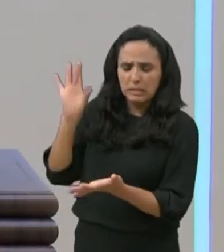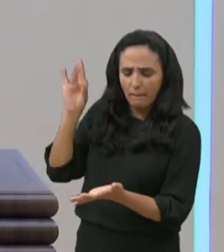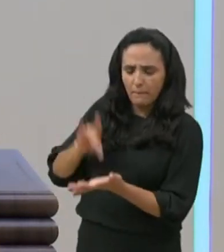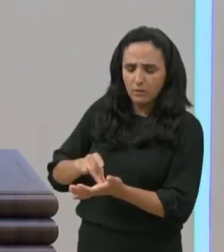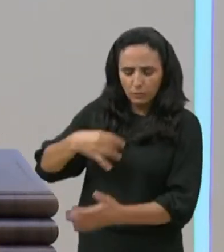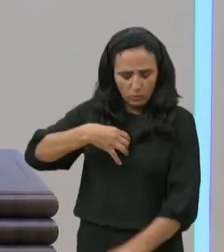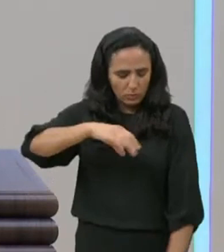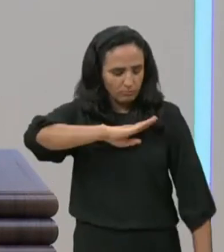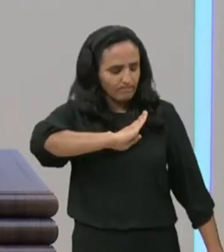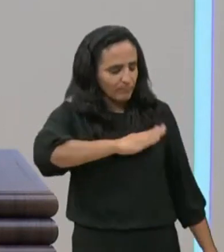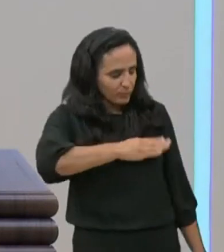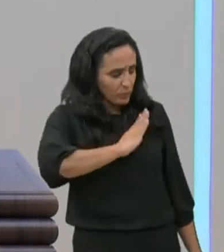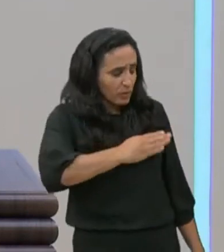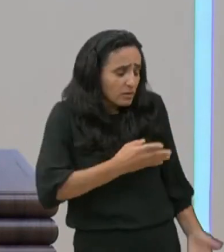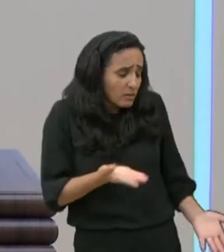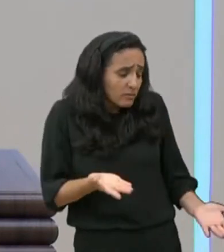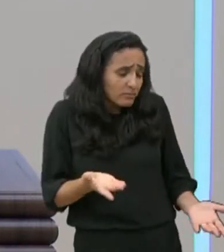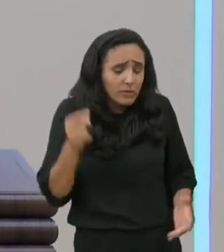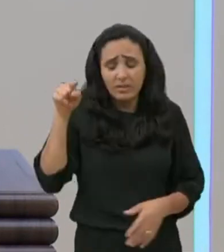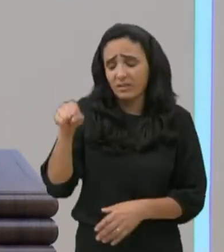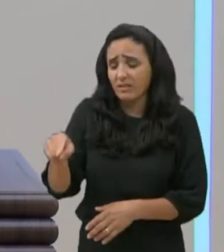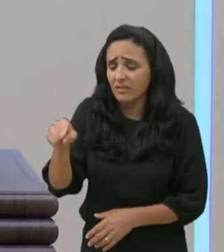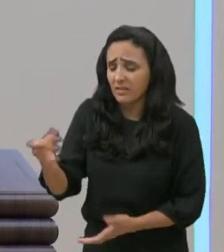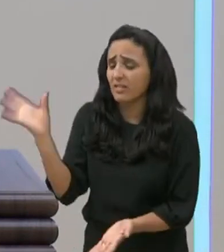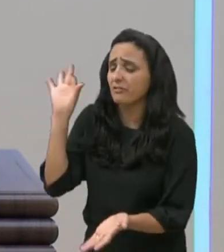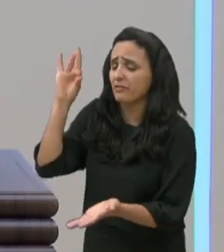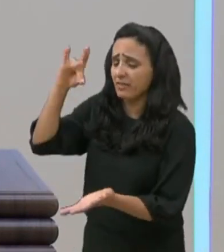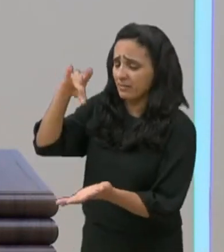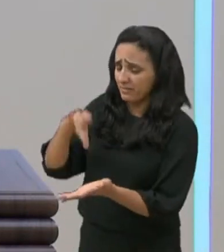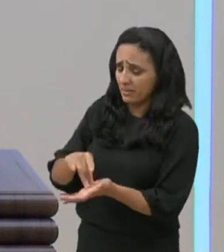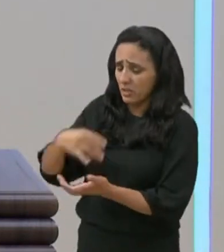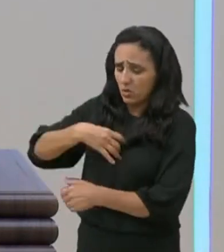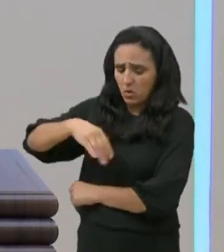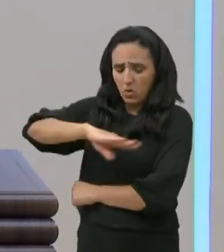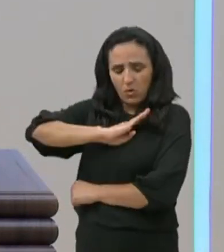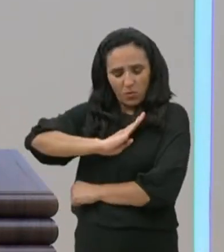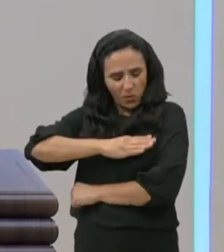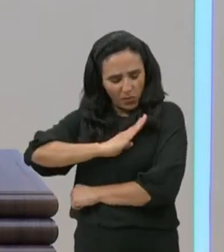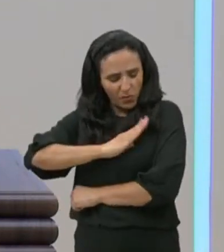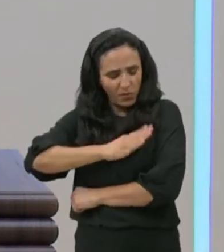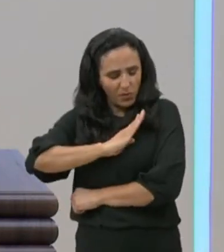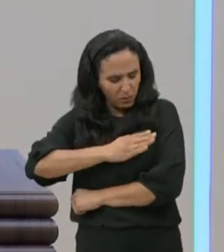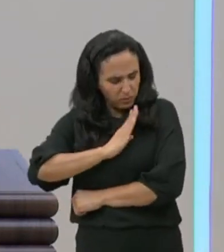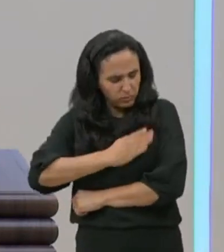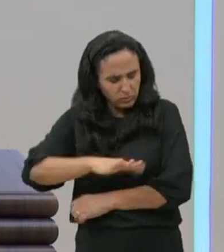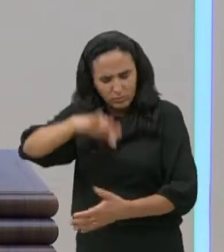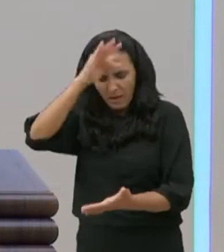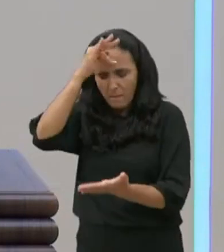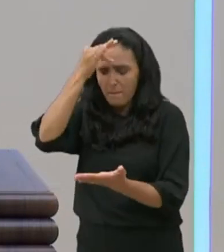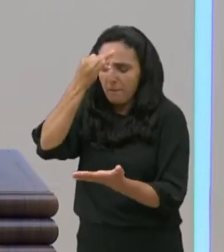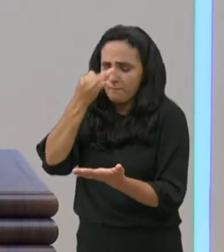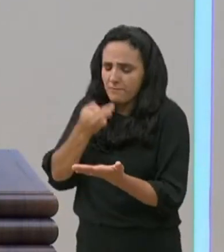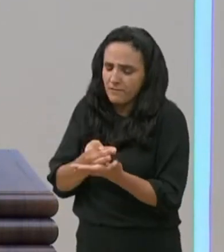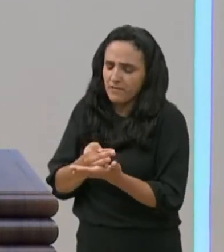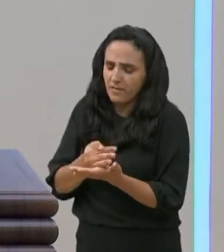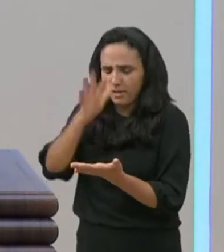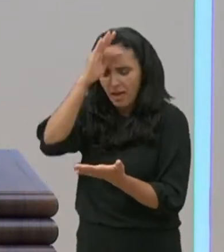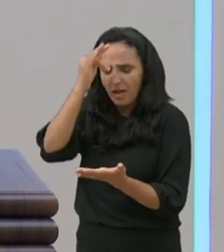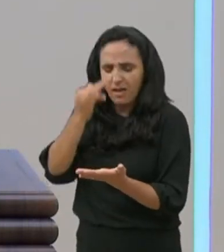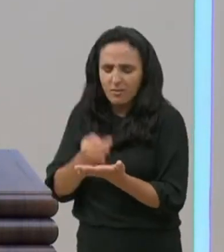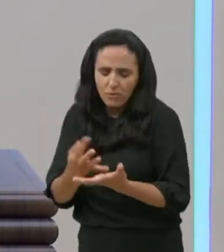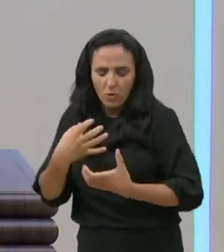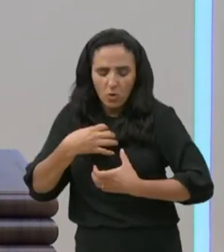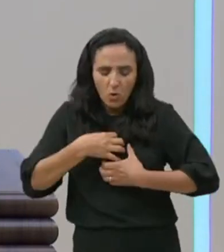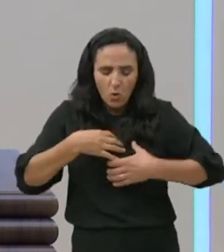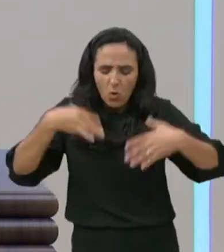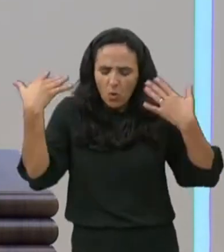de coração, digo, porque ele era sincero, de coração, ele não estava, demonstrando, a fé de fachada, ele